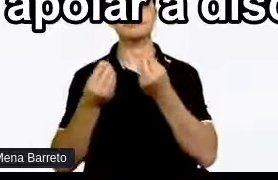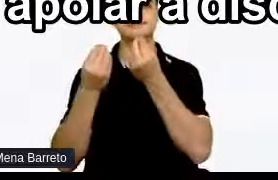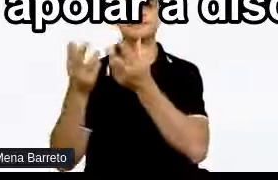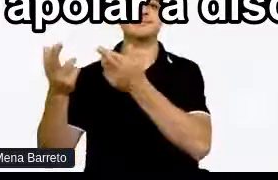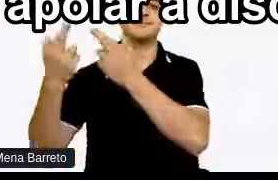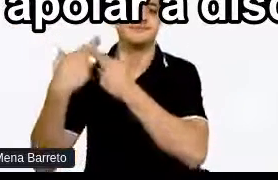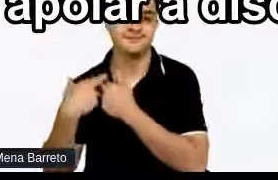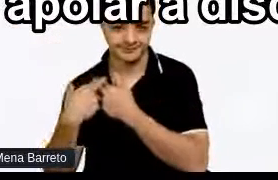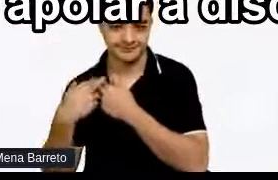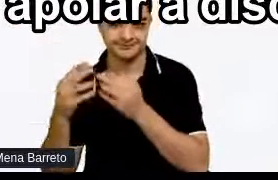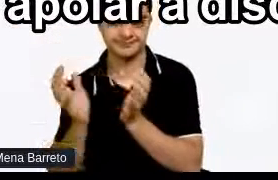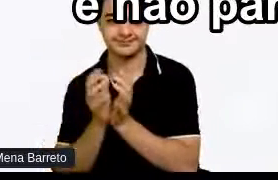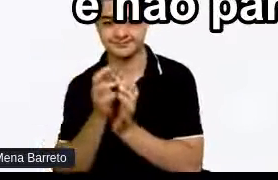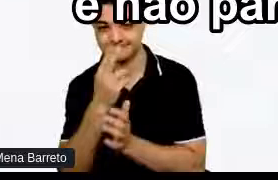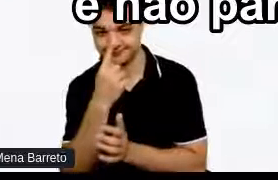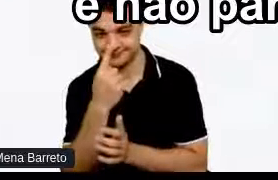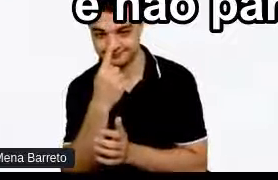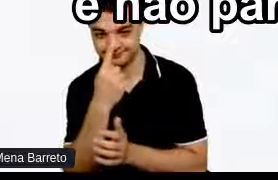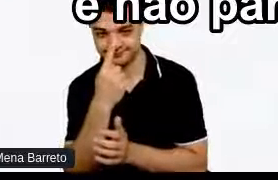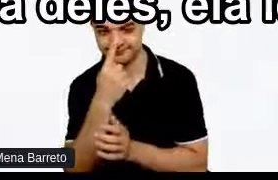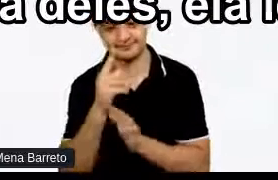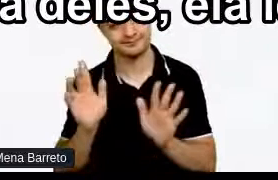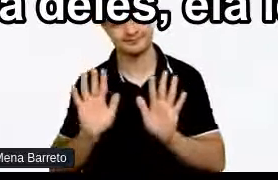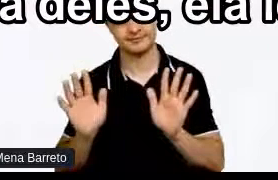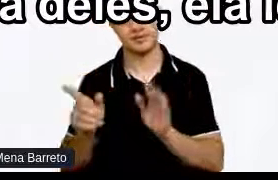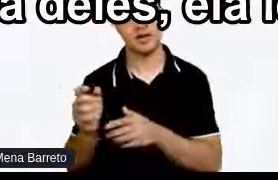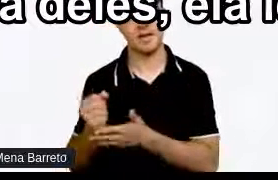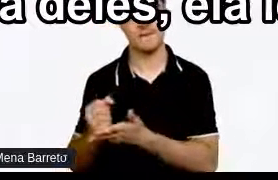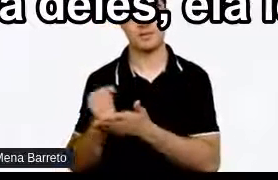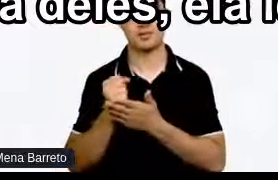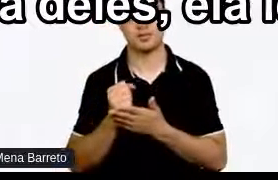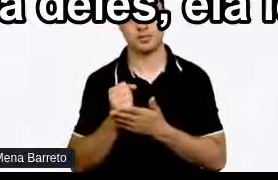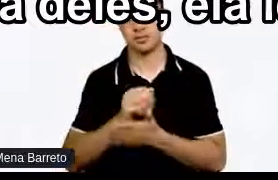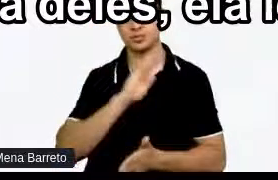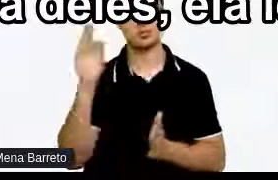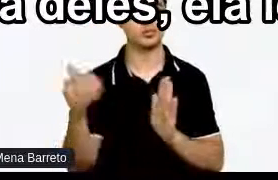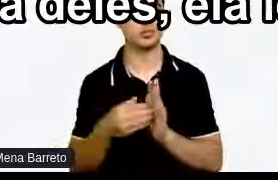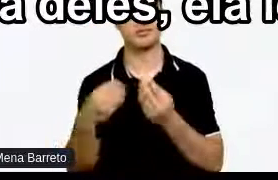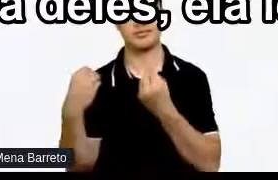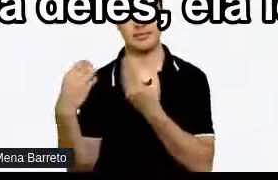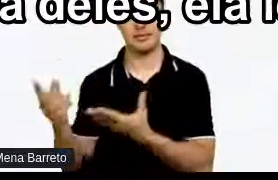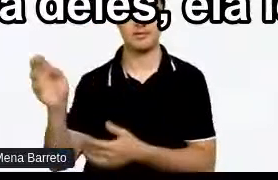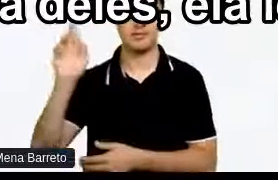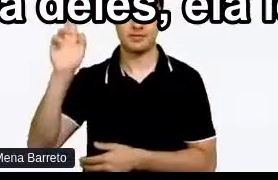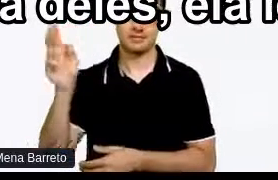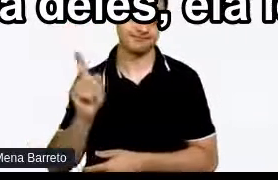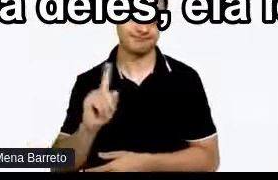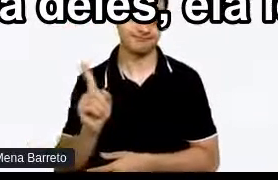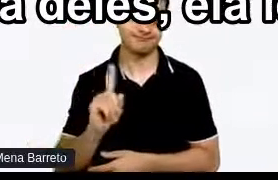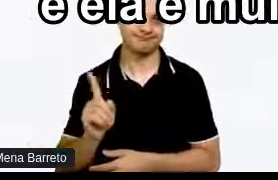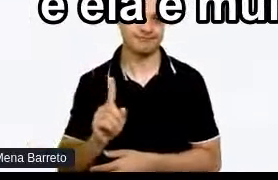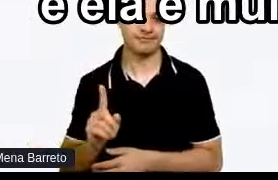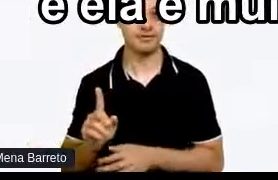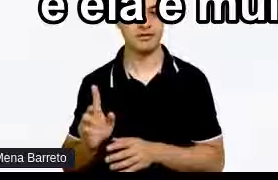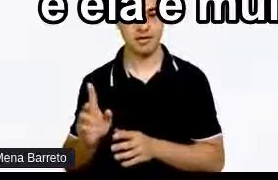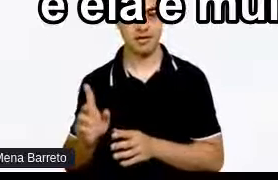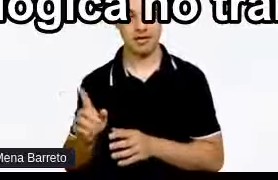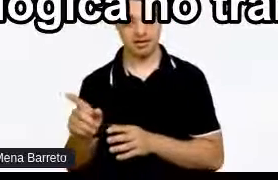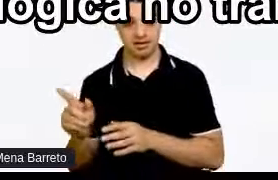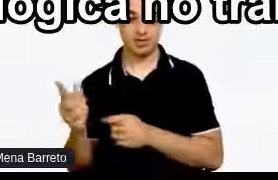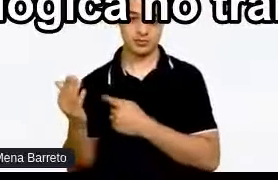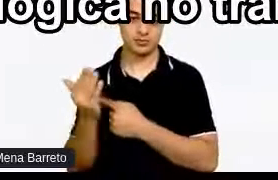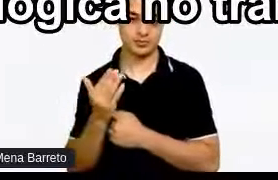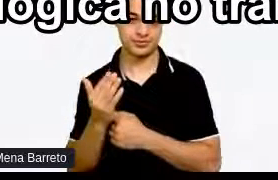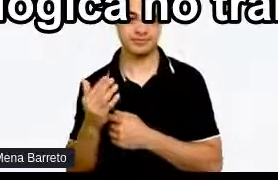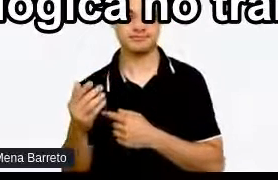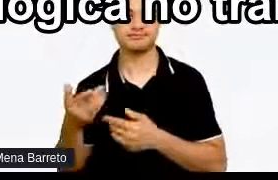para apoiar A discussão Dentro da organização E não para fazer tudo Mas a existência deles Ela leva a discussão Para o coletivo E ela é muito importante